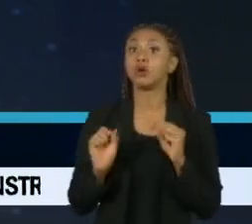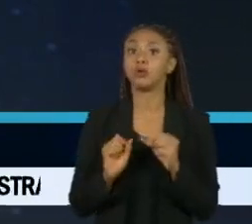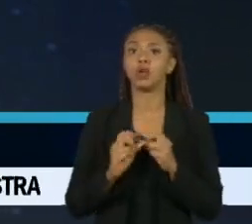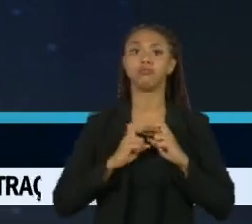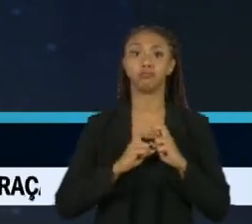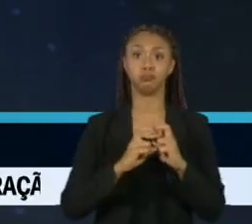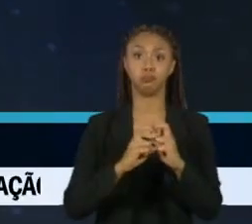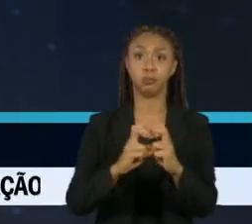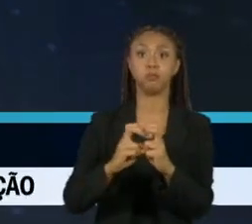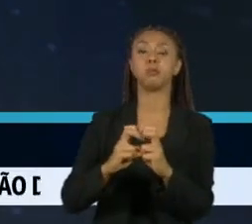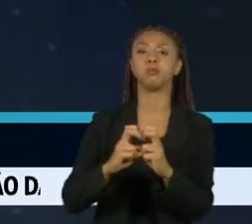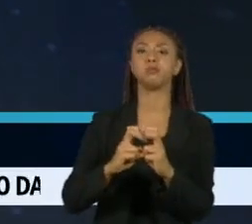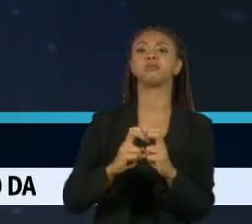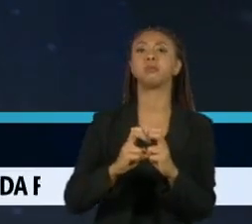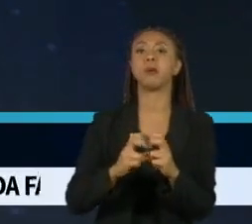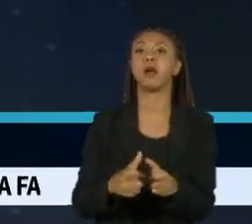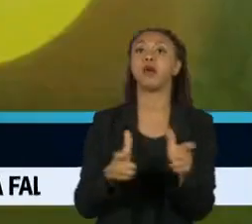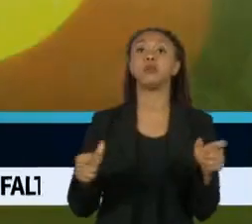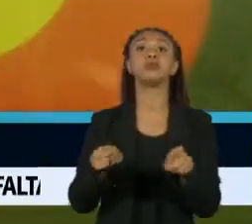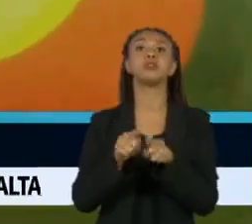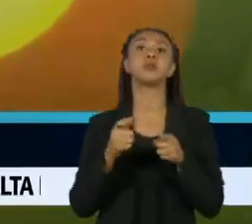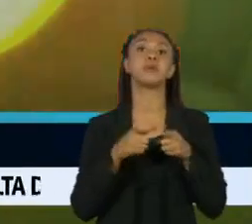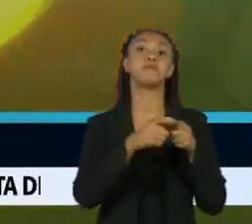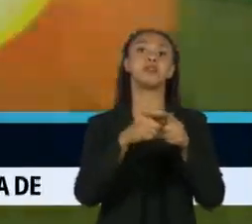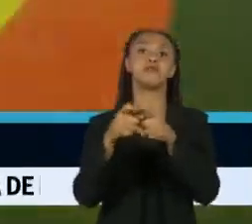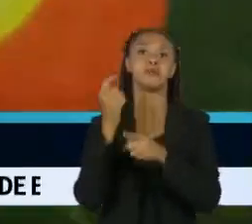malha e alcançar a periferia.